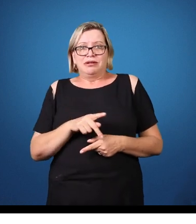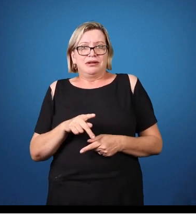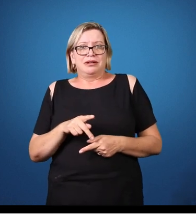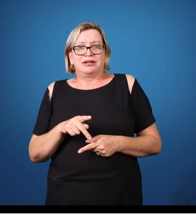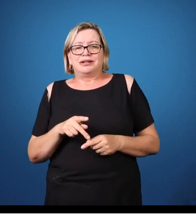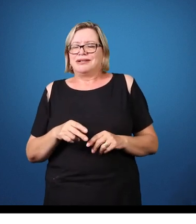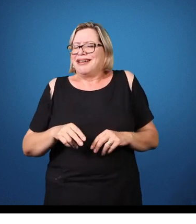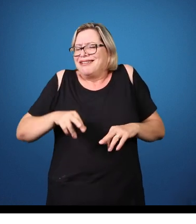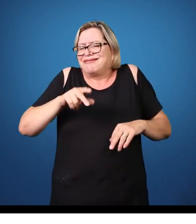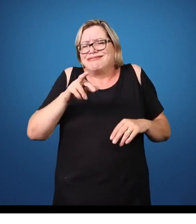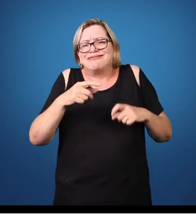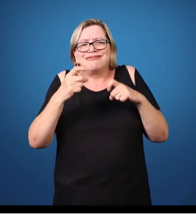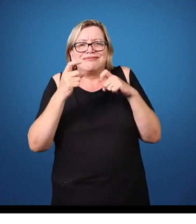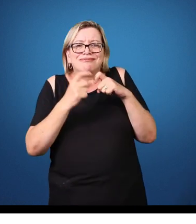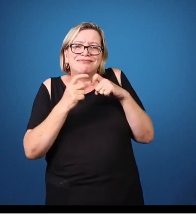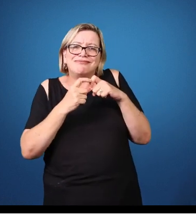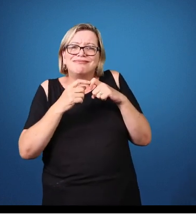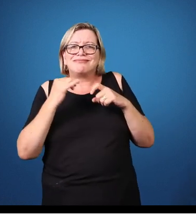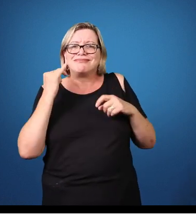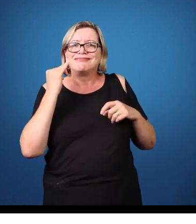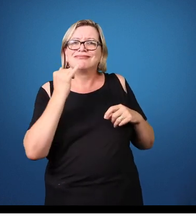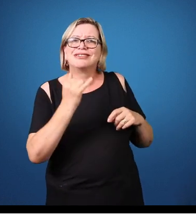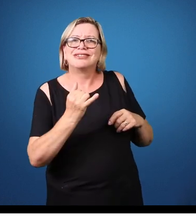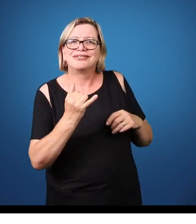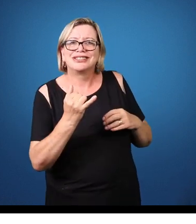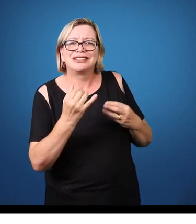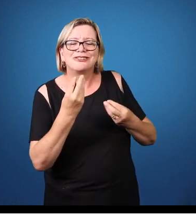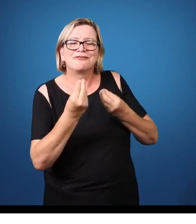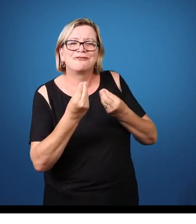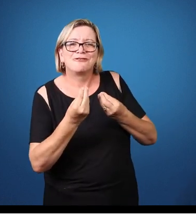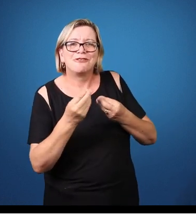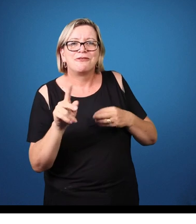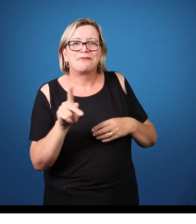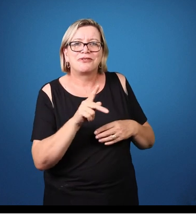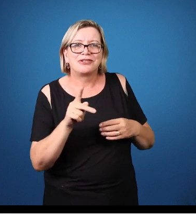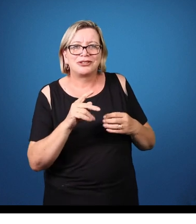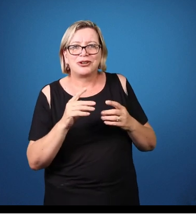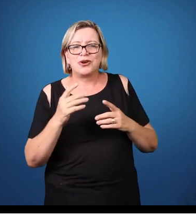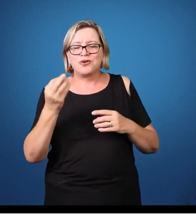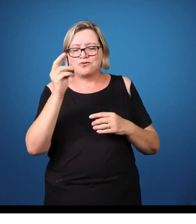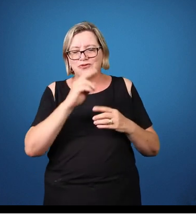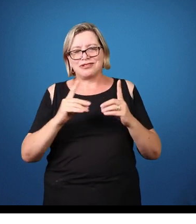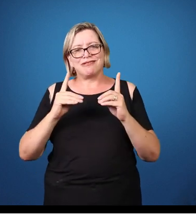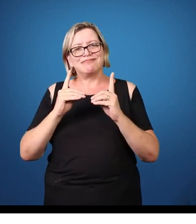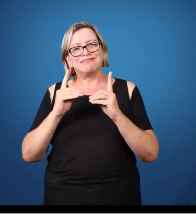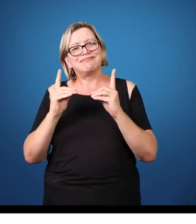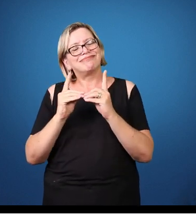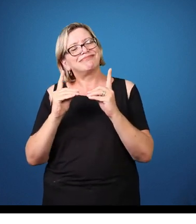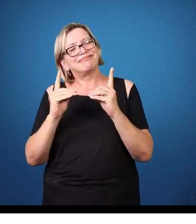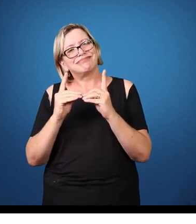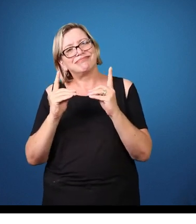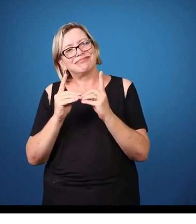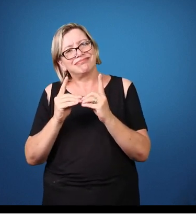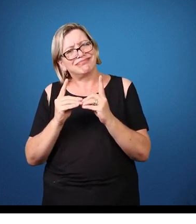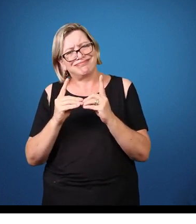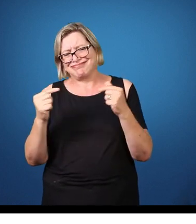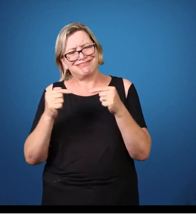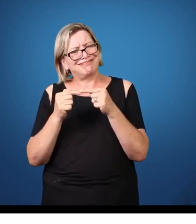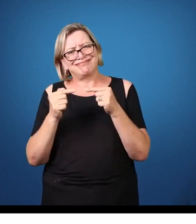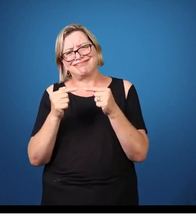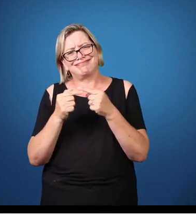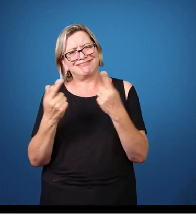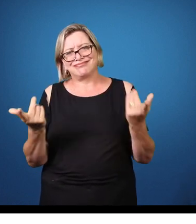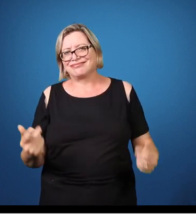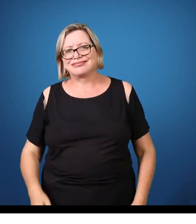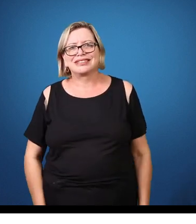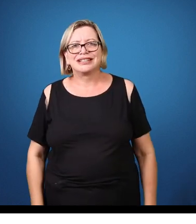manejar a didática em sala. Não faz sentido. Não procede, né? Um outro ponto que nós podemos abordar diz respeito às síndromes.